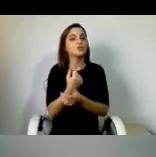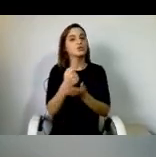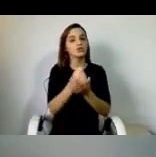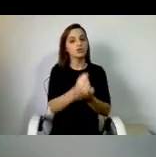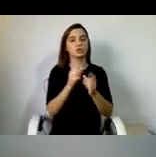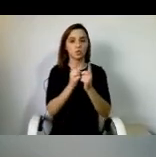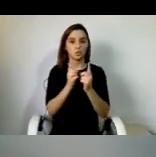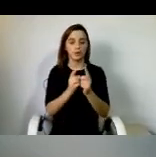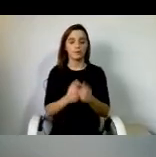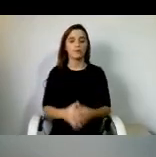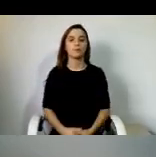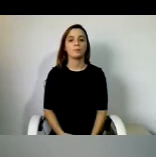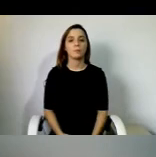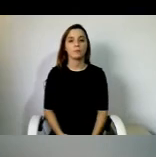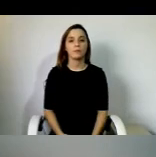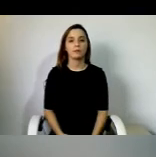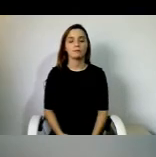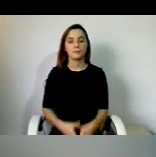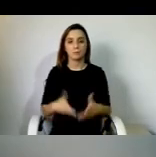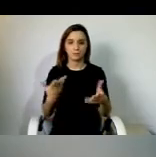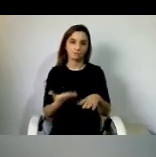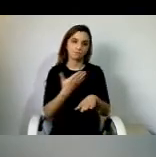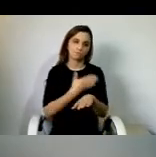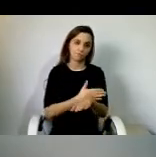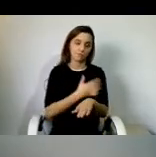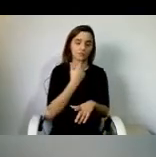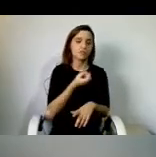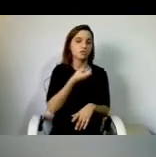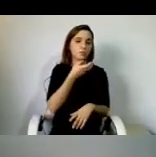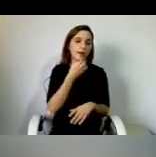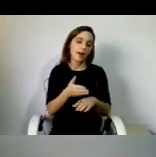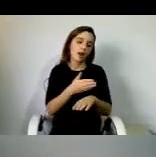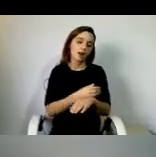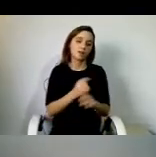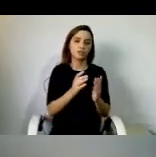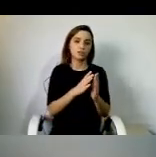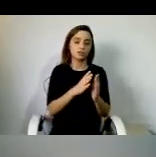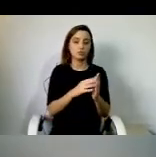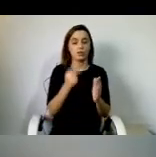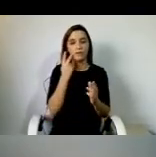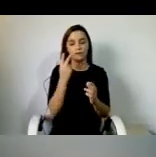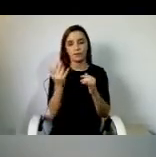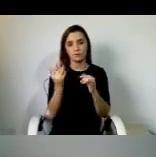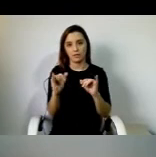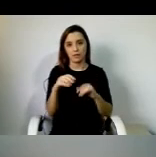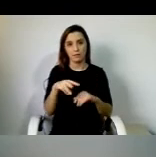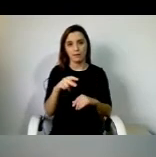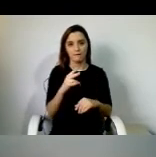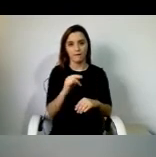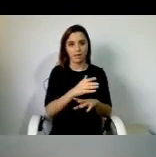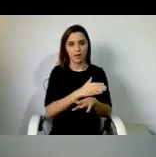nós vamos então, como disse, fazer uma breve comparação antes do Mavi, e aquilo que acontece agora com o Mavi.